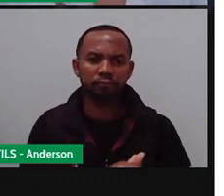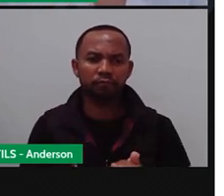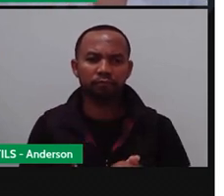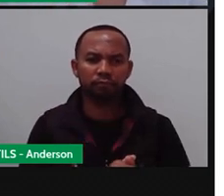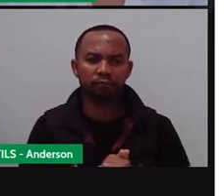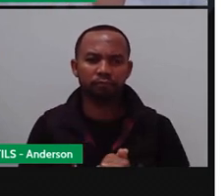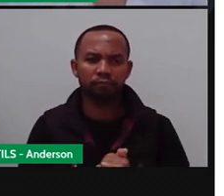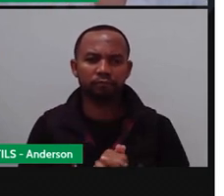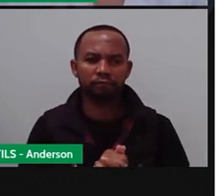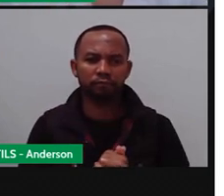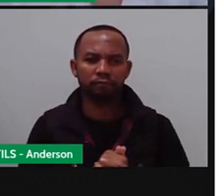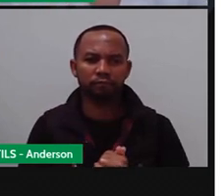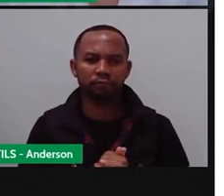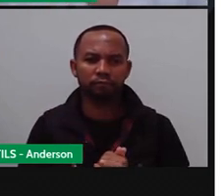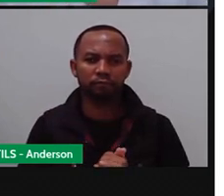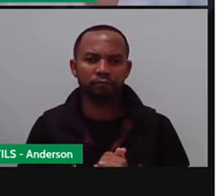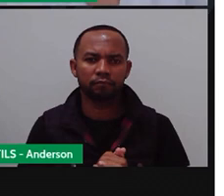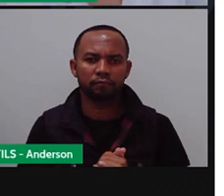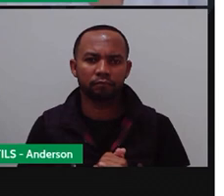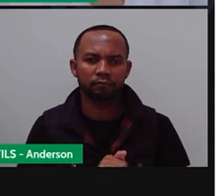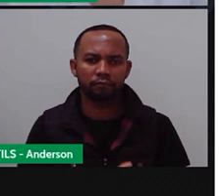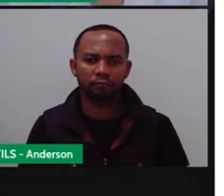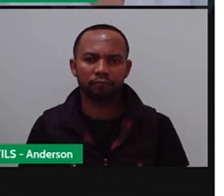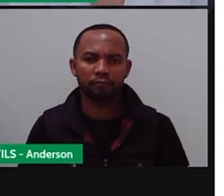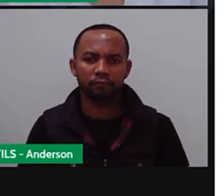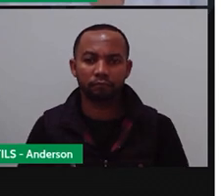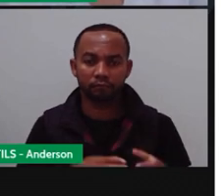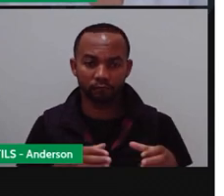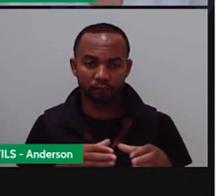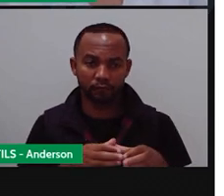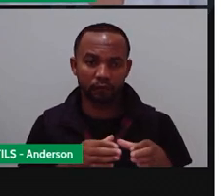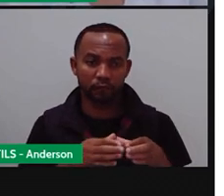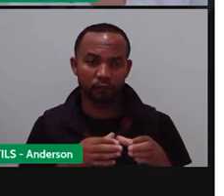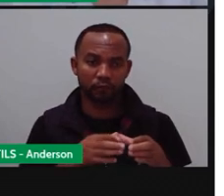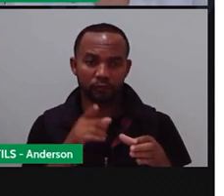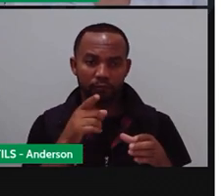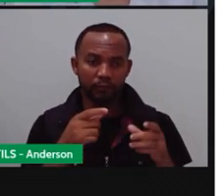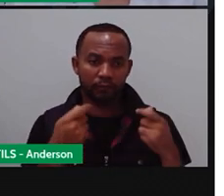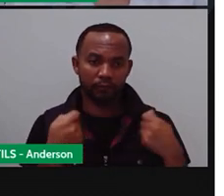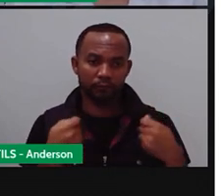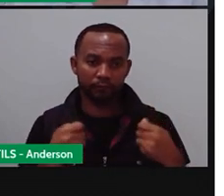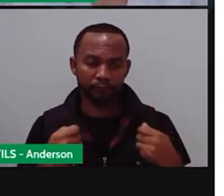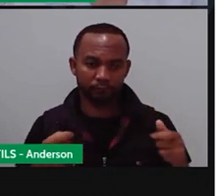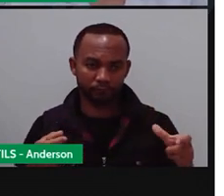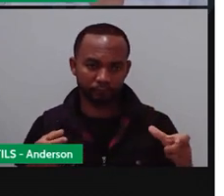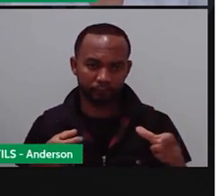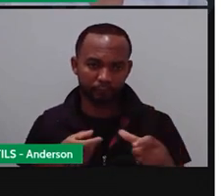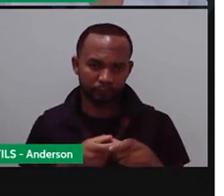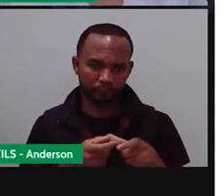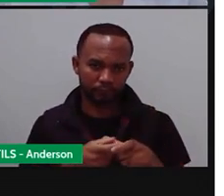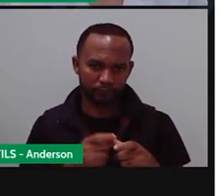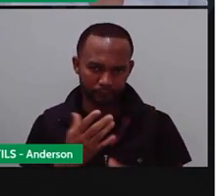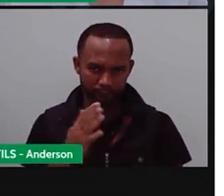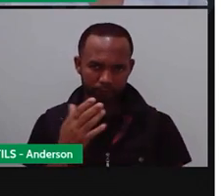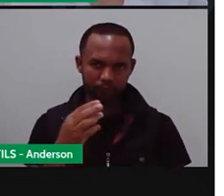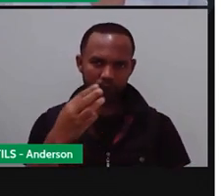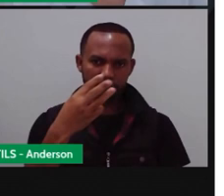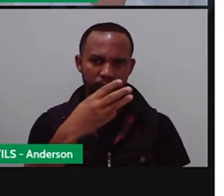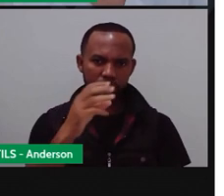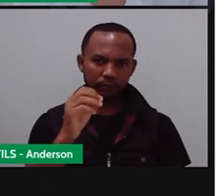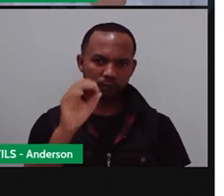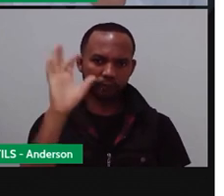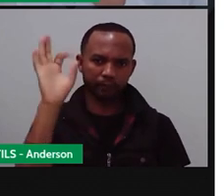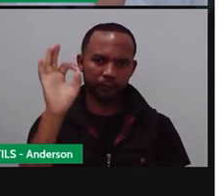condiçãozinha melhor, tá, para entrar nessa categoria, é preciso que existe uma redução de pelo menos 30% na população,